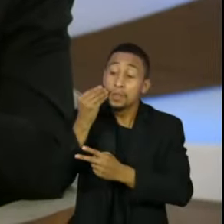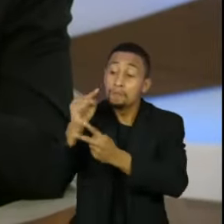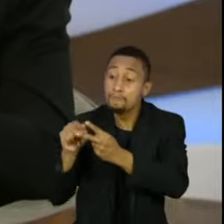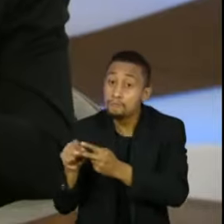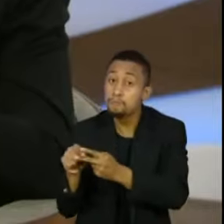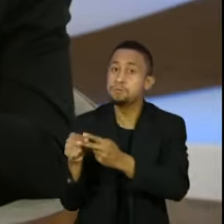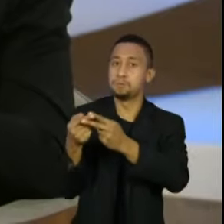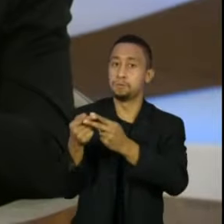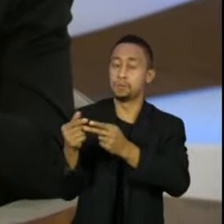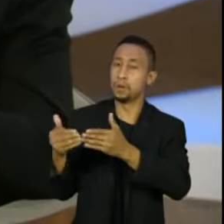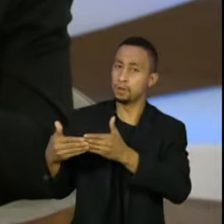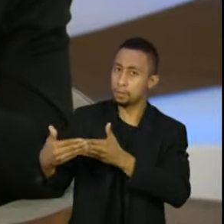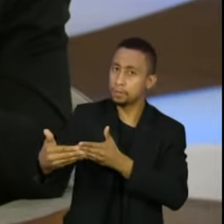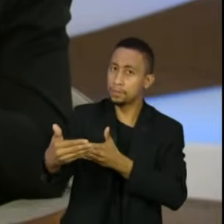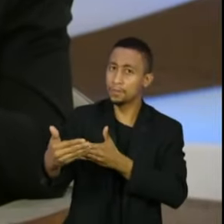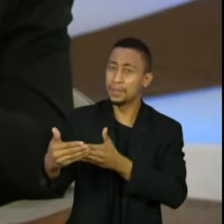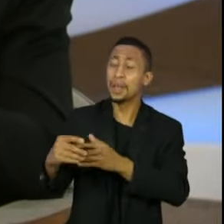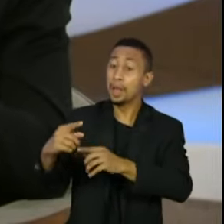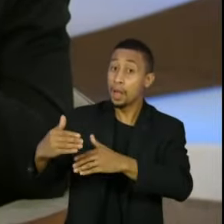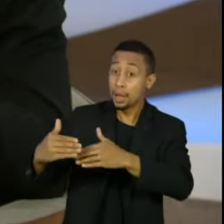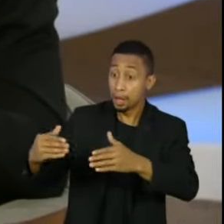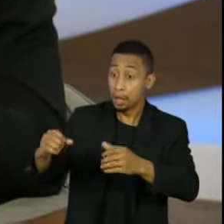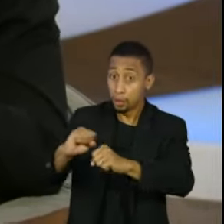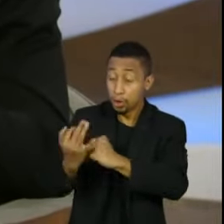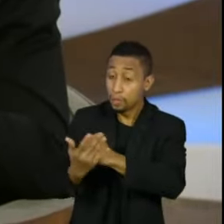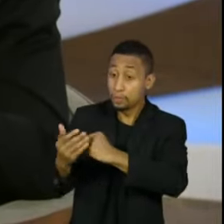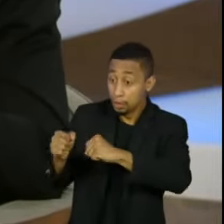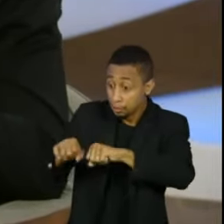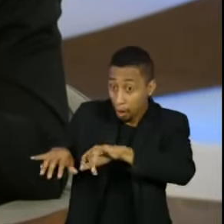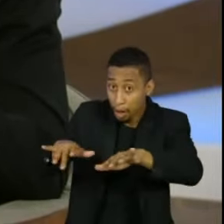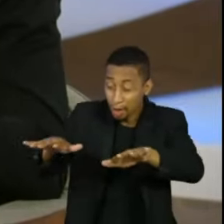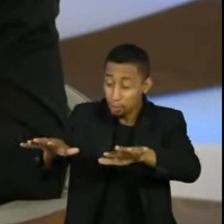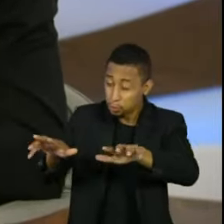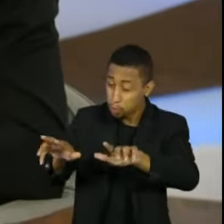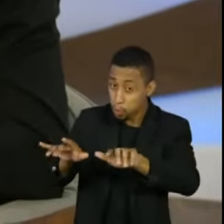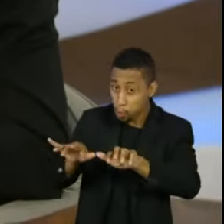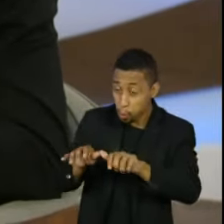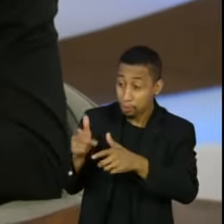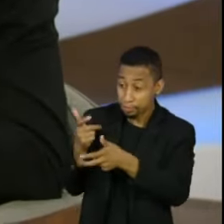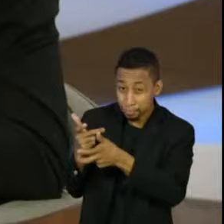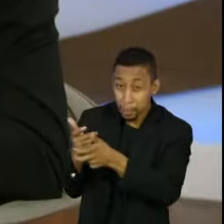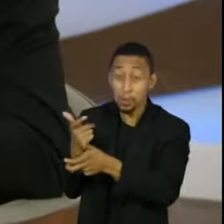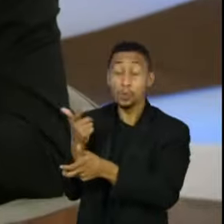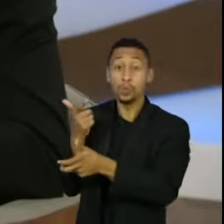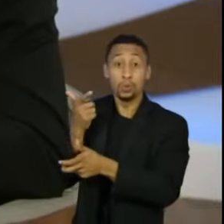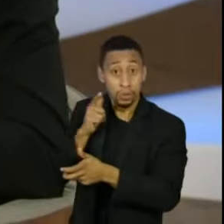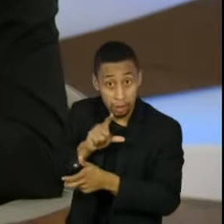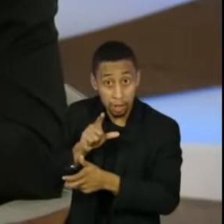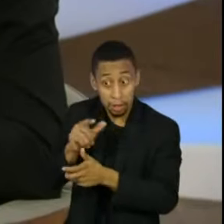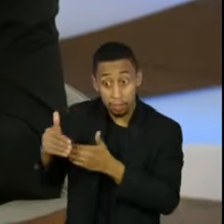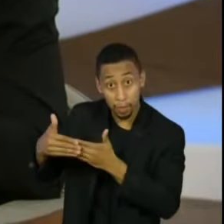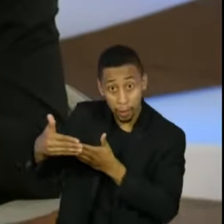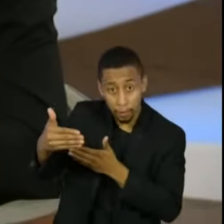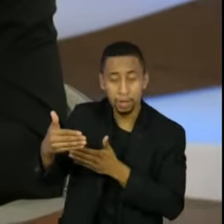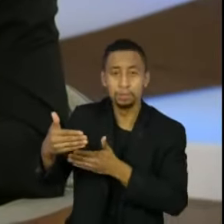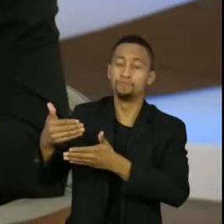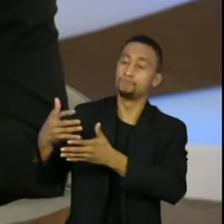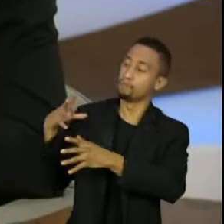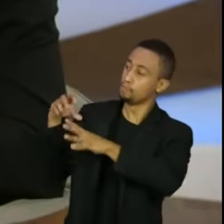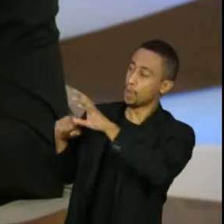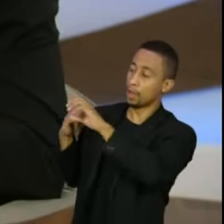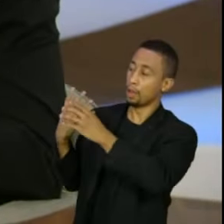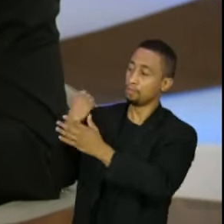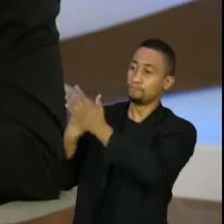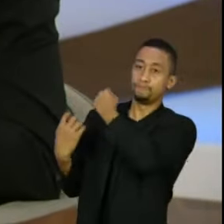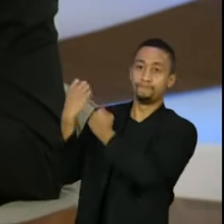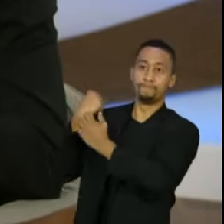momento certo, julgados em diversas instâncias. Mas, nesse momento, é uma soma de propósito. Eu tenho que fazer isso, a minha obrigação é fazer